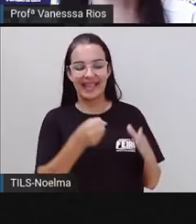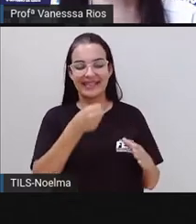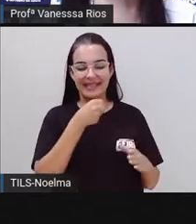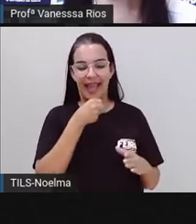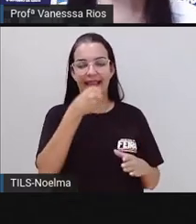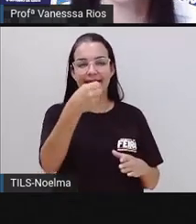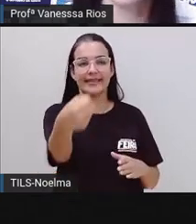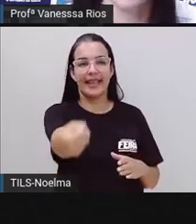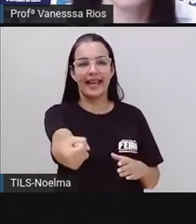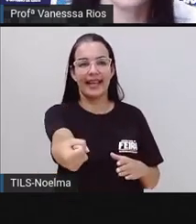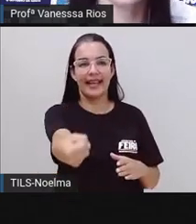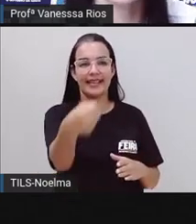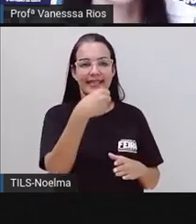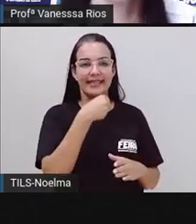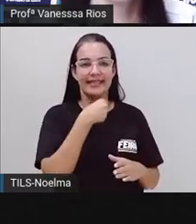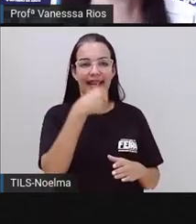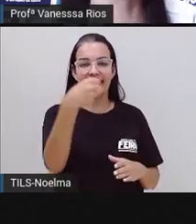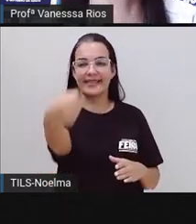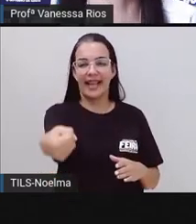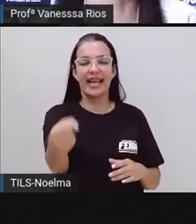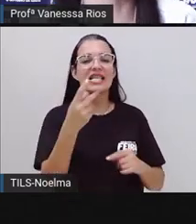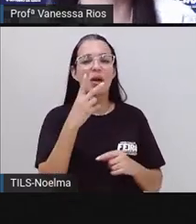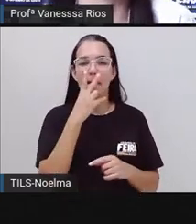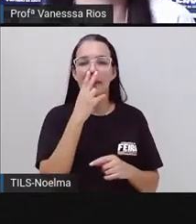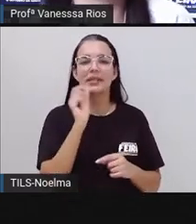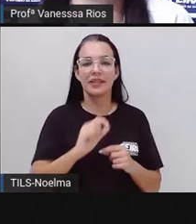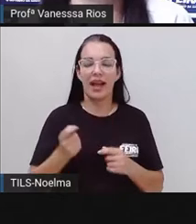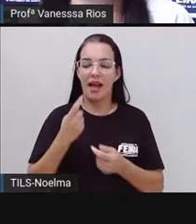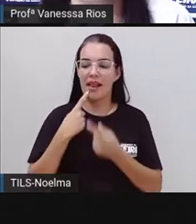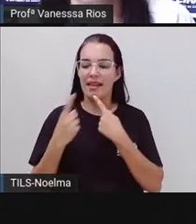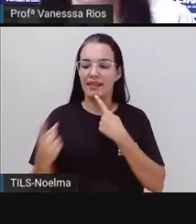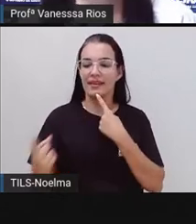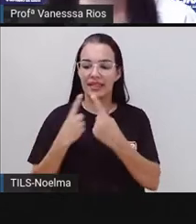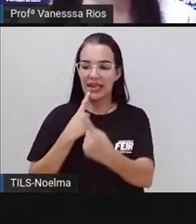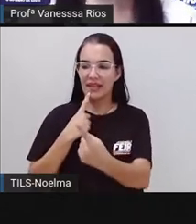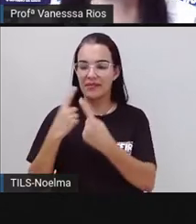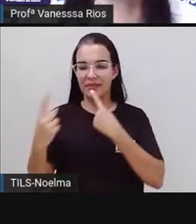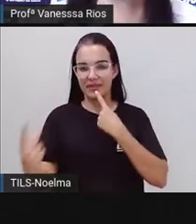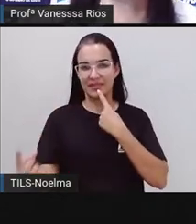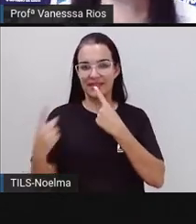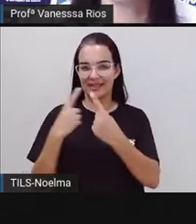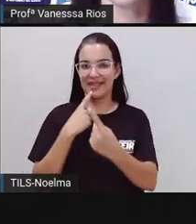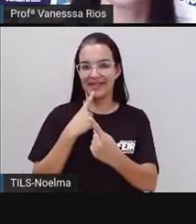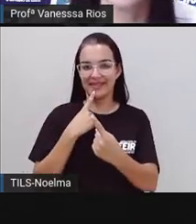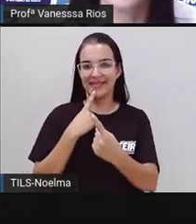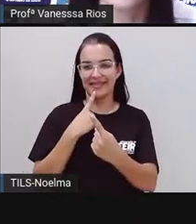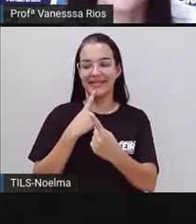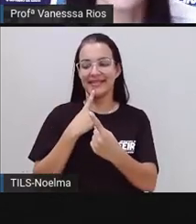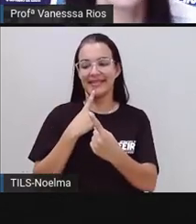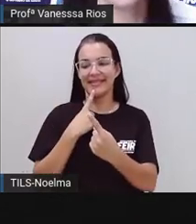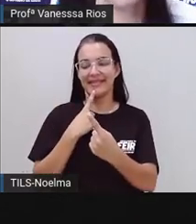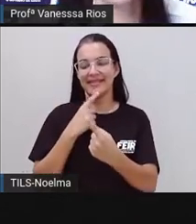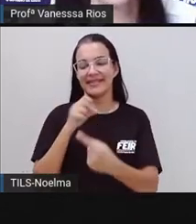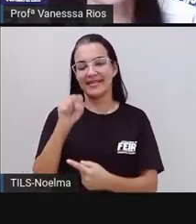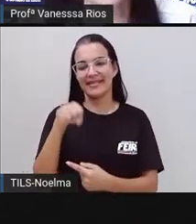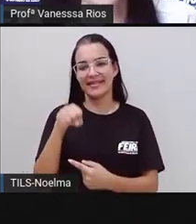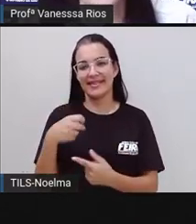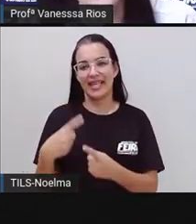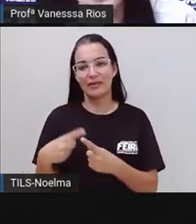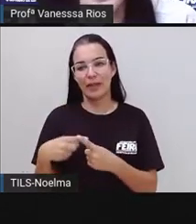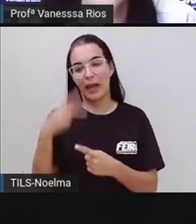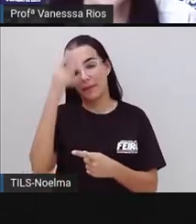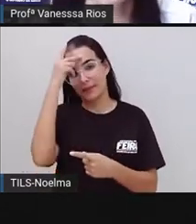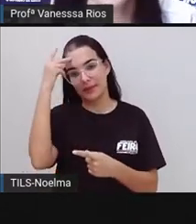Porque quando a gente pensa em entrevista, a gente lembra logo aí do microfone, do repórter fazendo perguntas a determinada